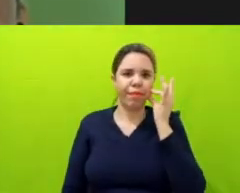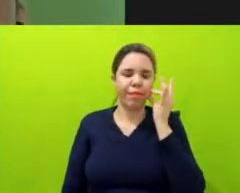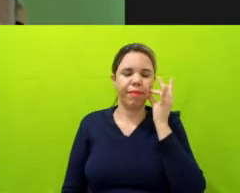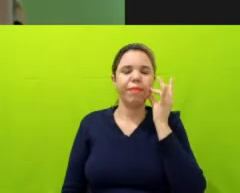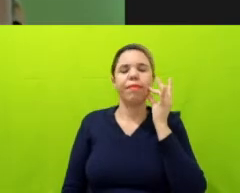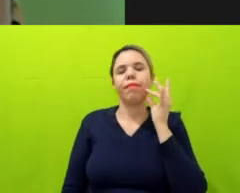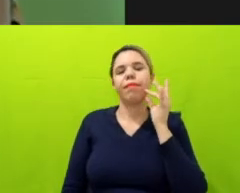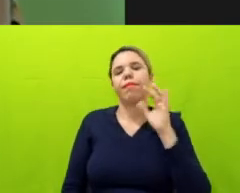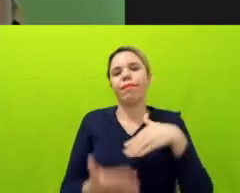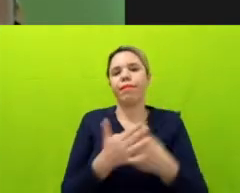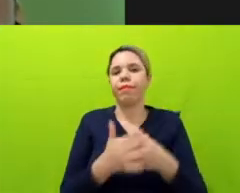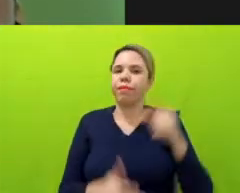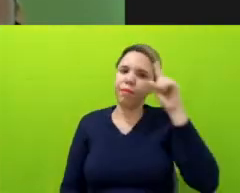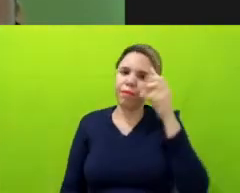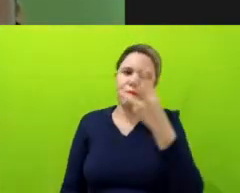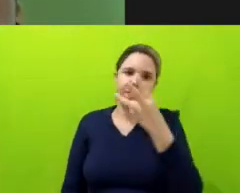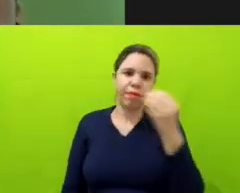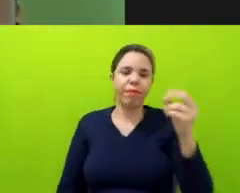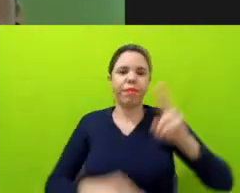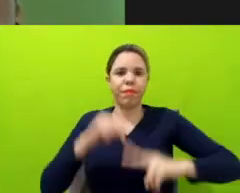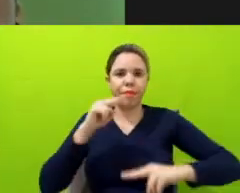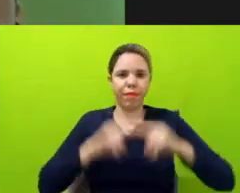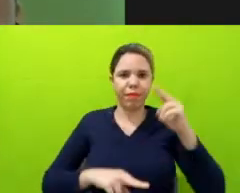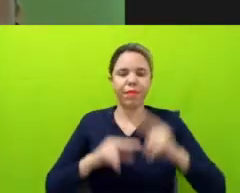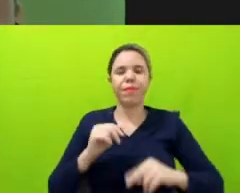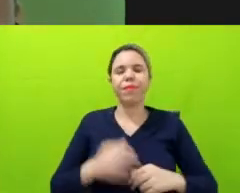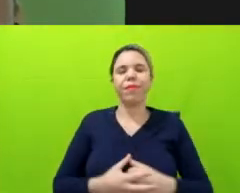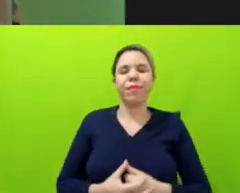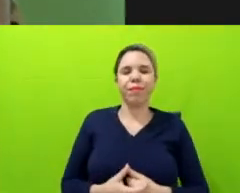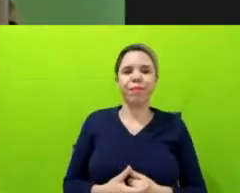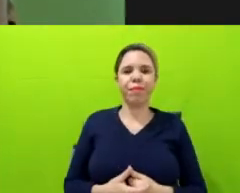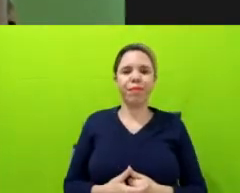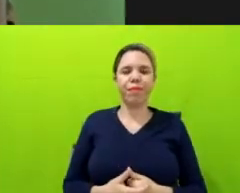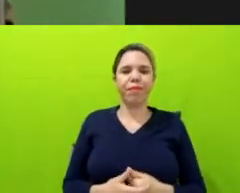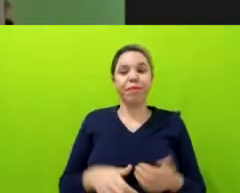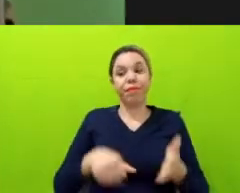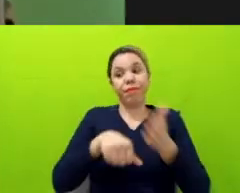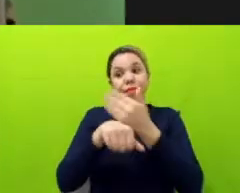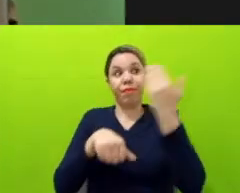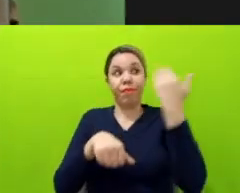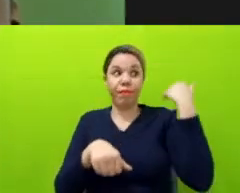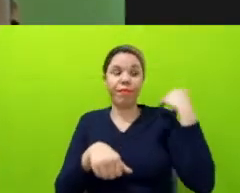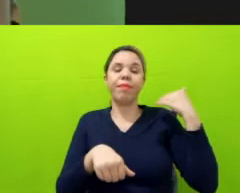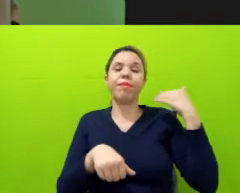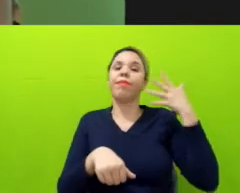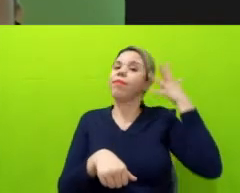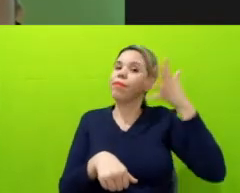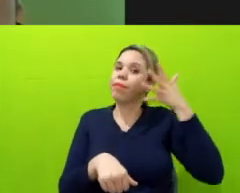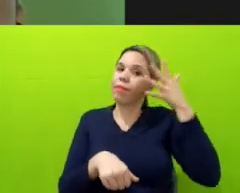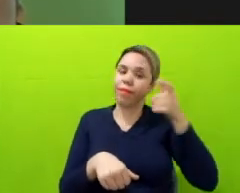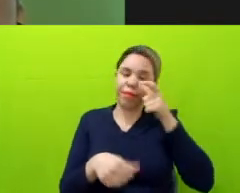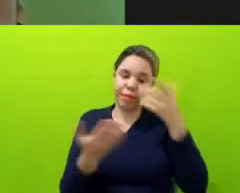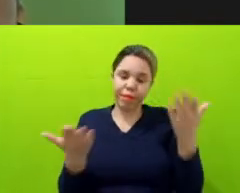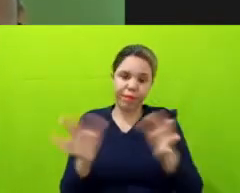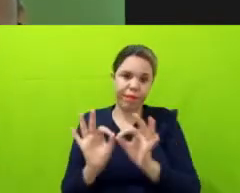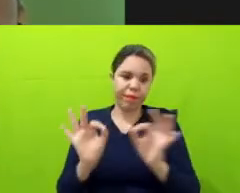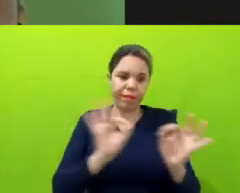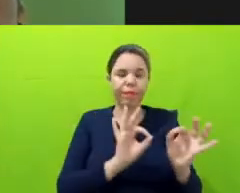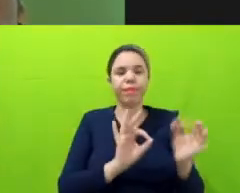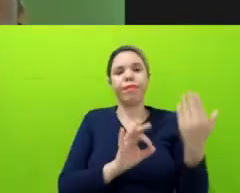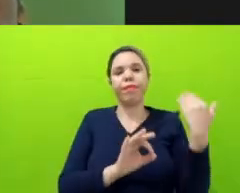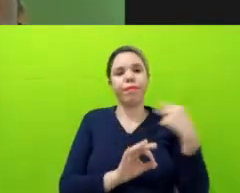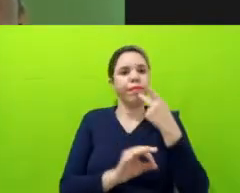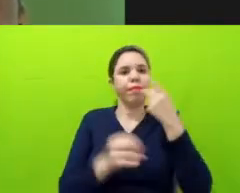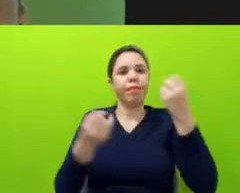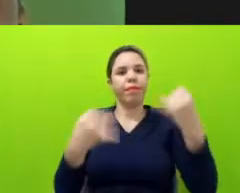até o dia 30 de junho. As anteriores, para quem está assistindo hoje, as mesas passadas falaram sobre